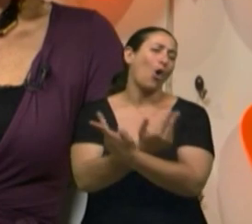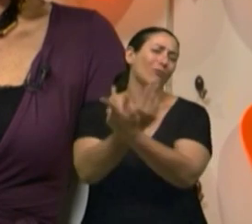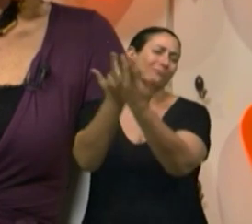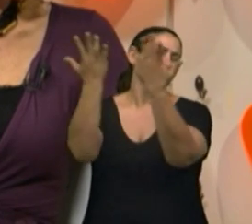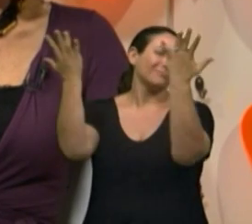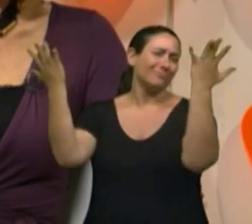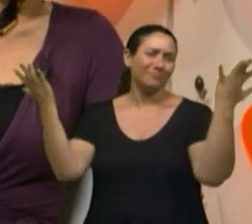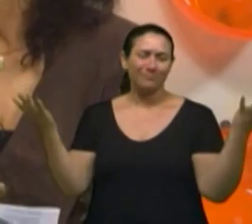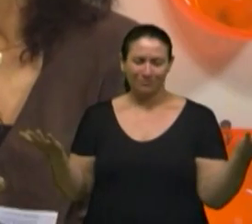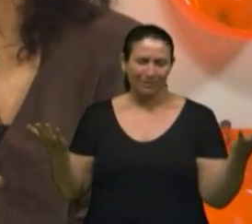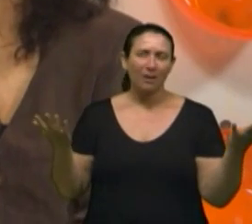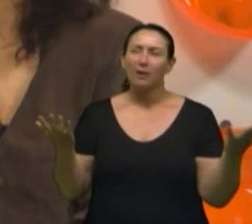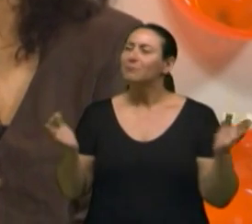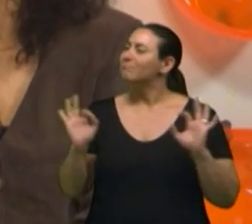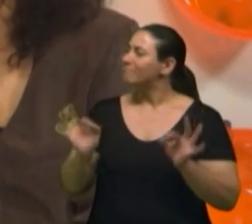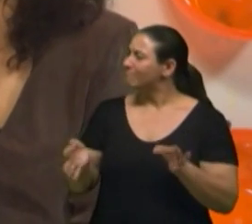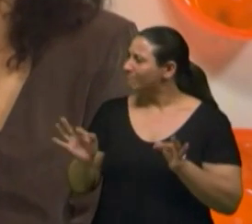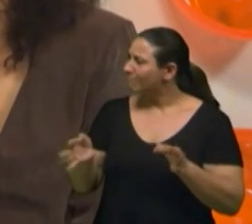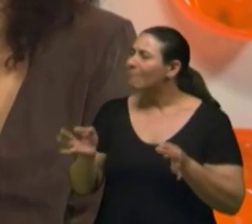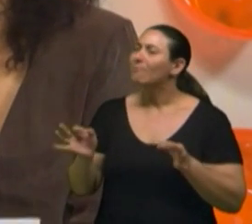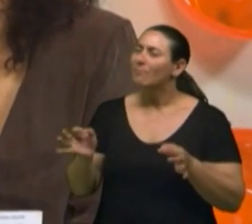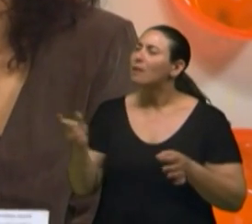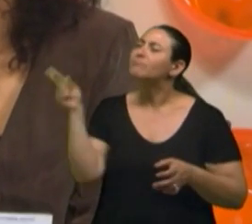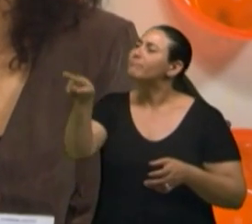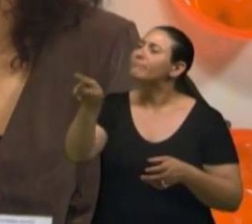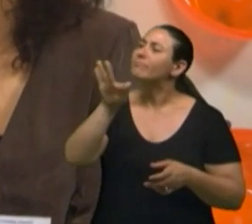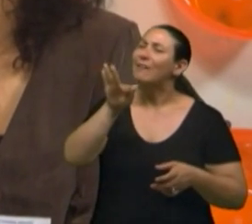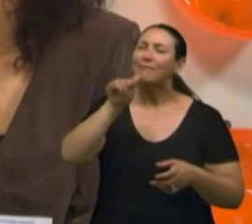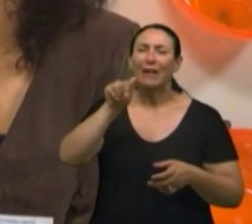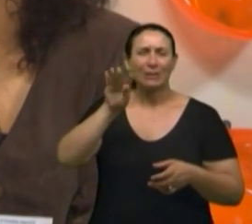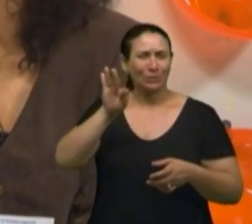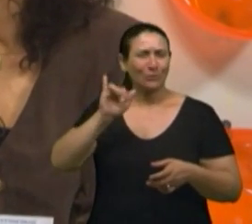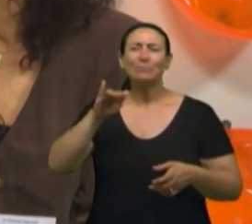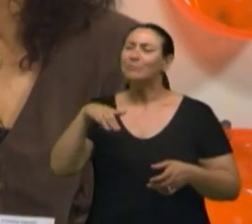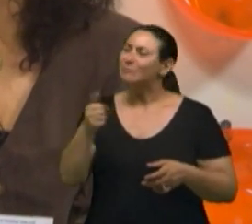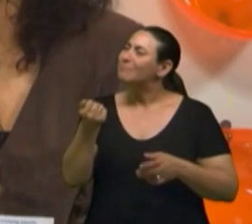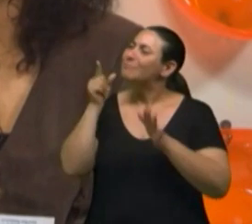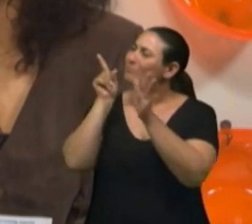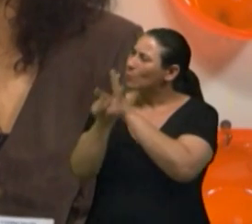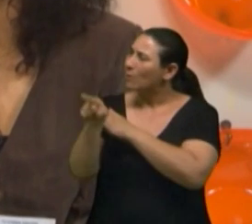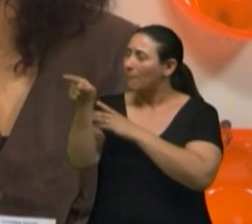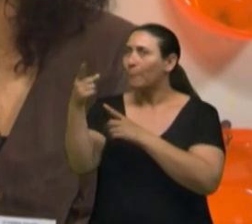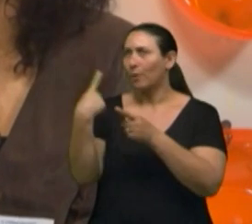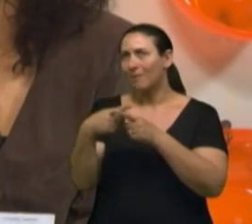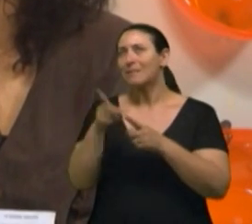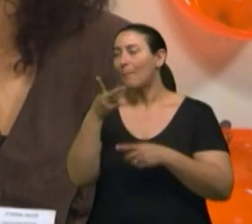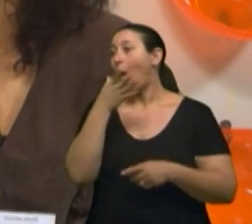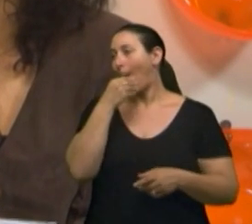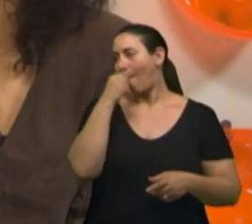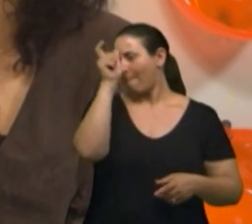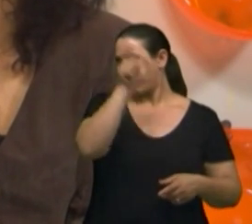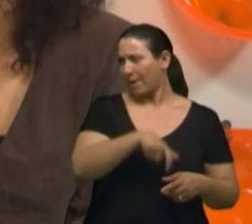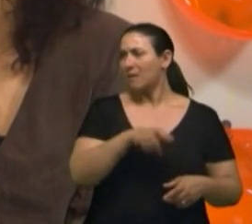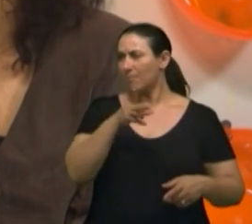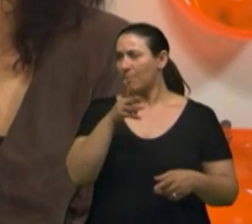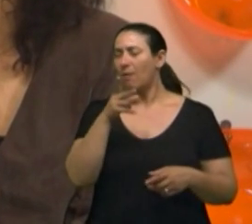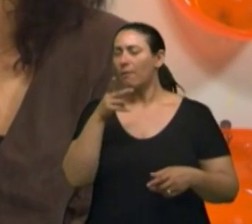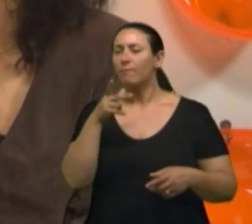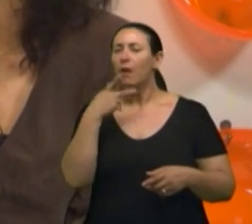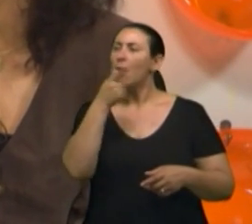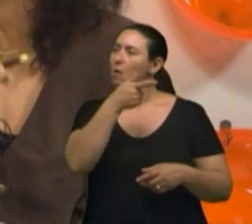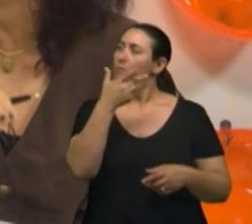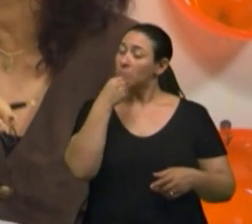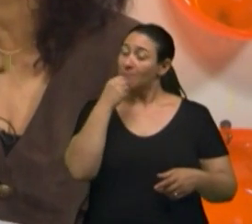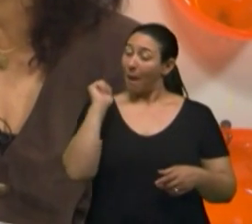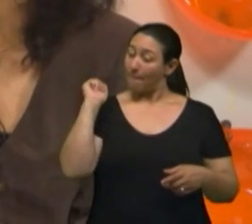feitas. Claro, claro. Fátima, a questão pega mais os homens mais pesado, porque assim, quando a gente fala com eles, normalmente eles fazem o